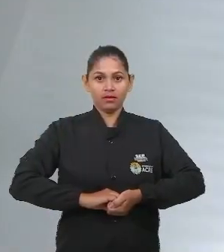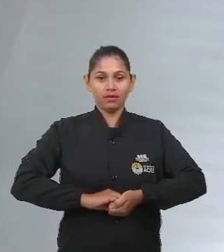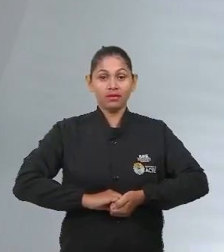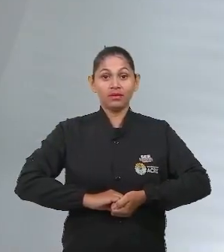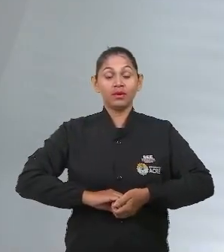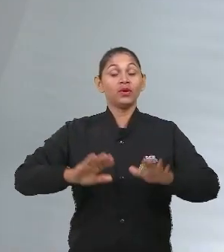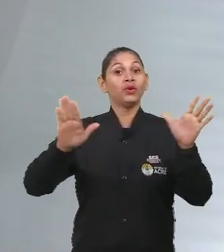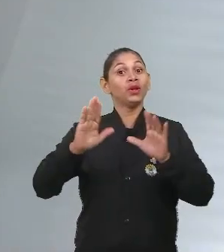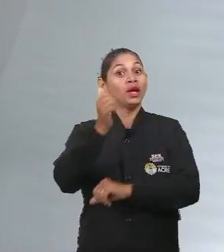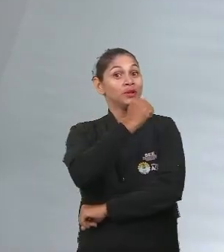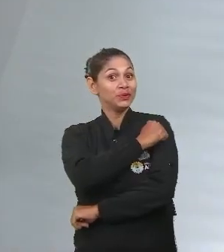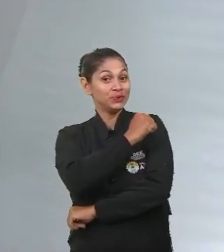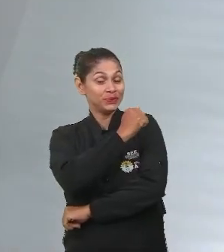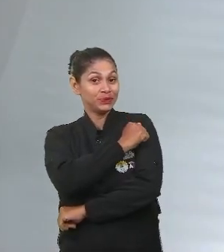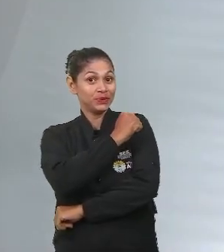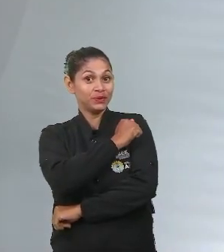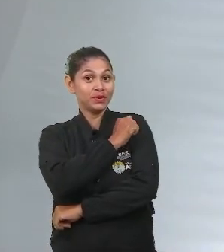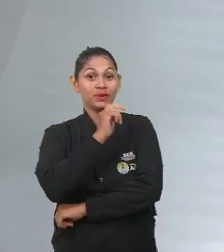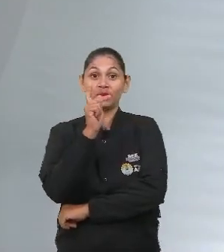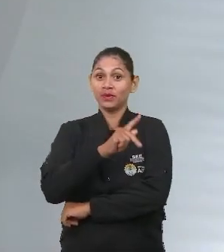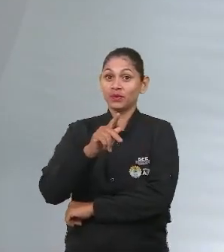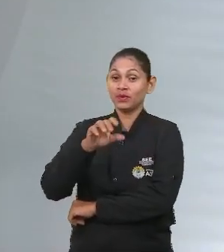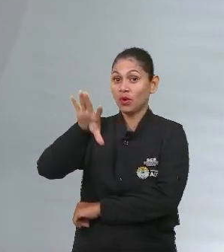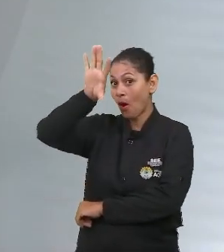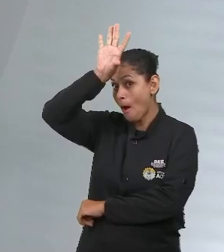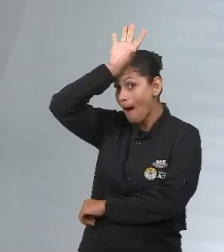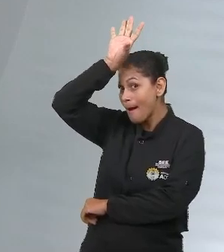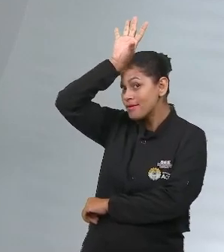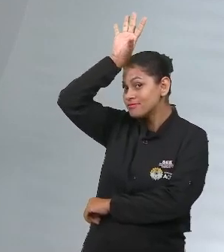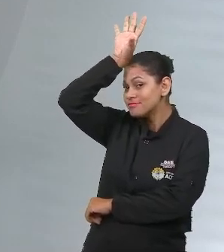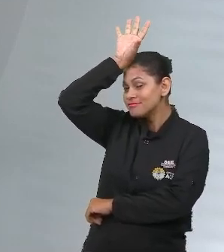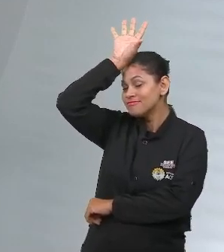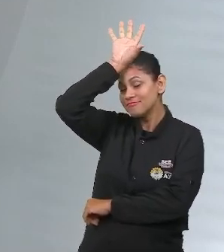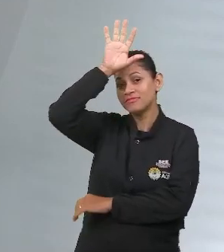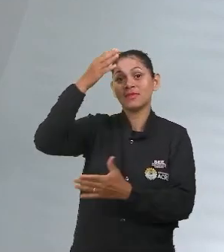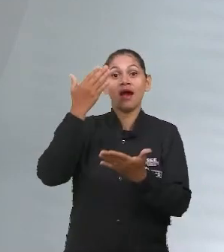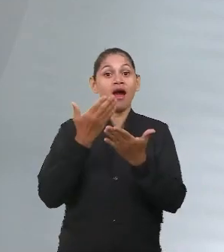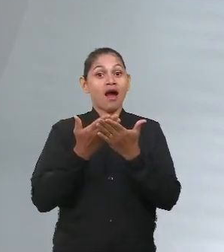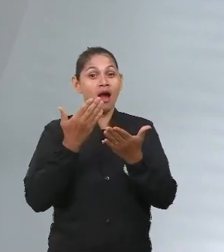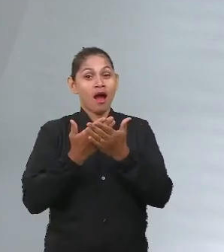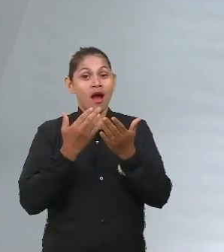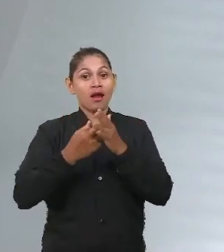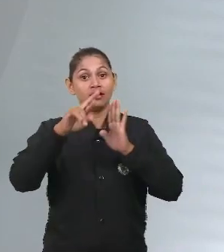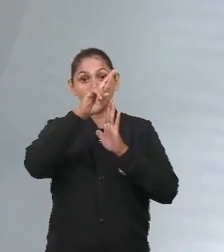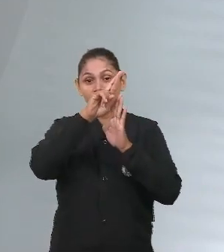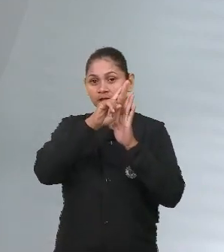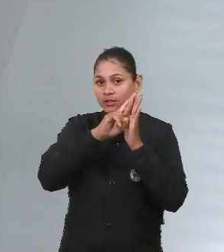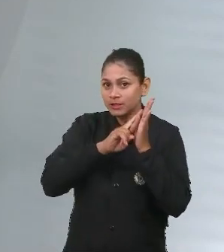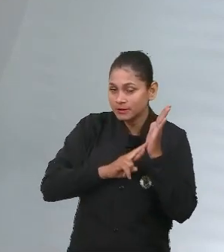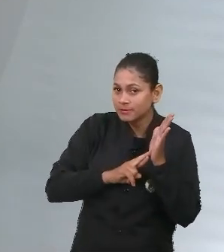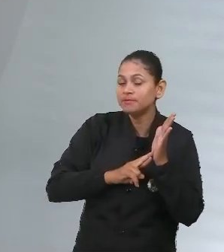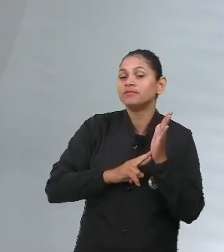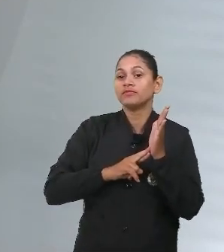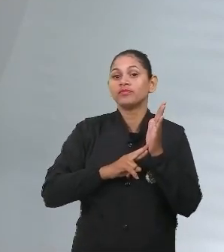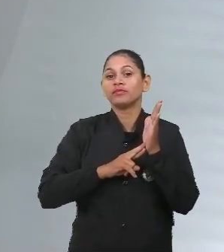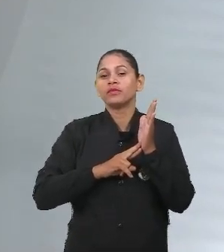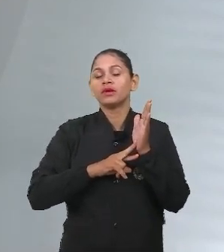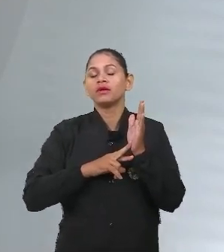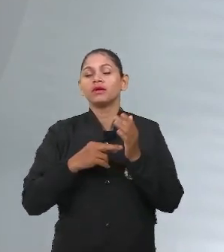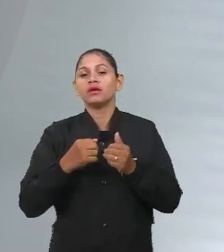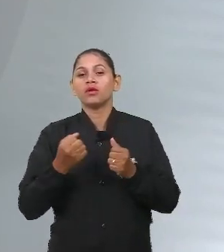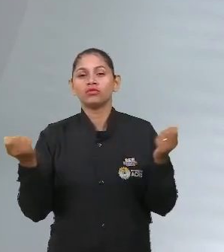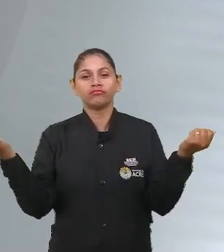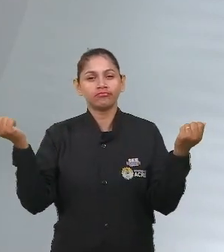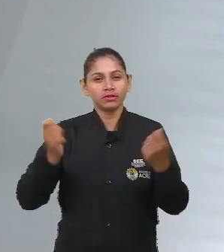Fala estudantes, professor Zé Alsoares aqui, vamos a mais uma aula de redação. Vamos hoje falar sobre os possíveis temas de